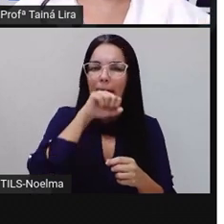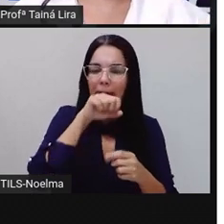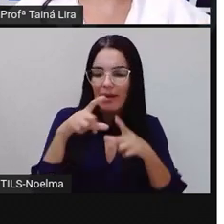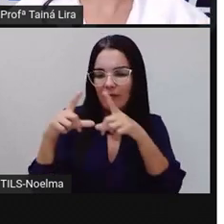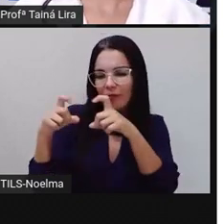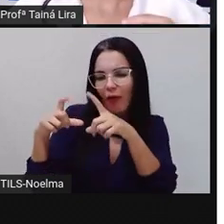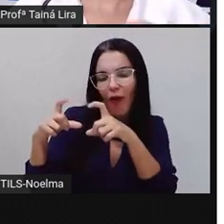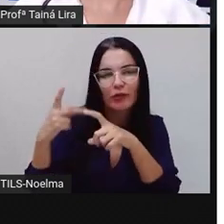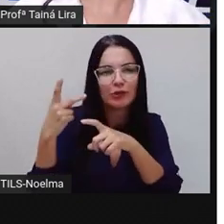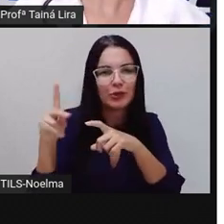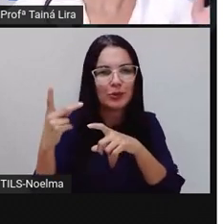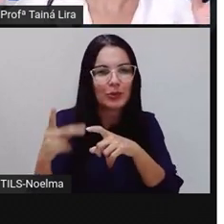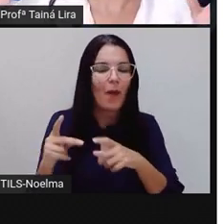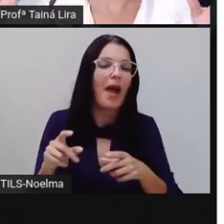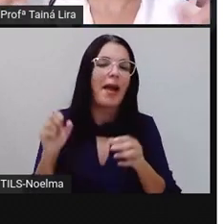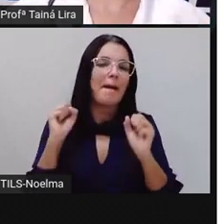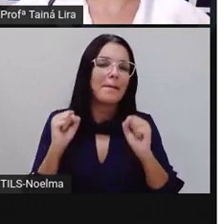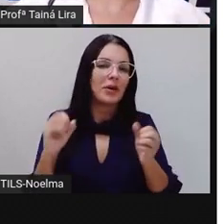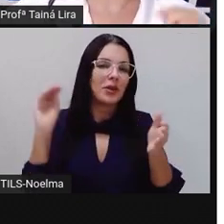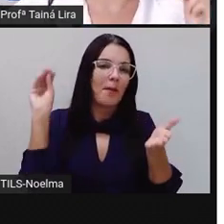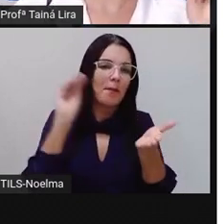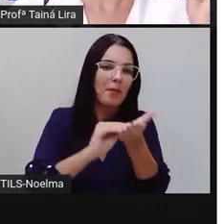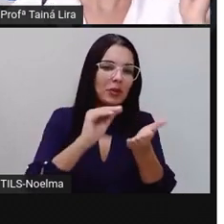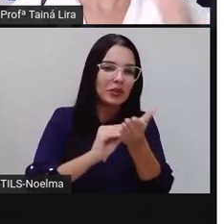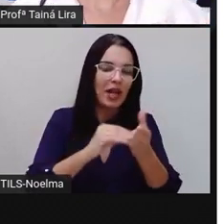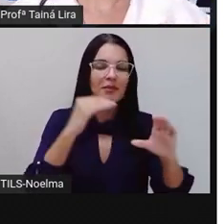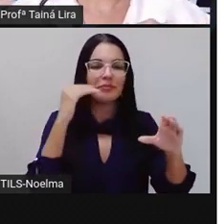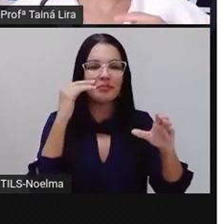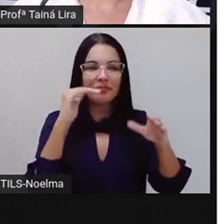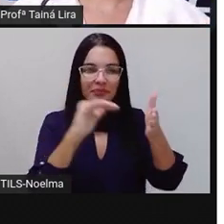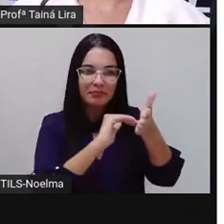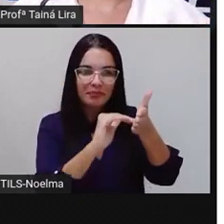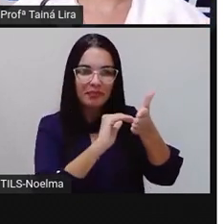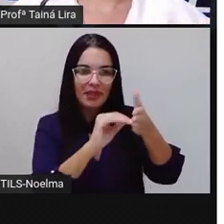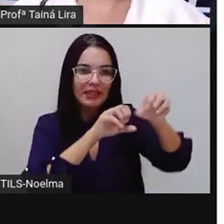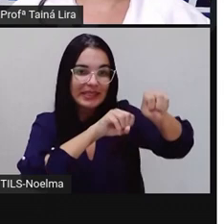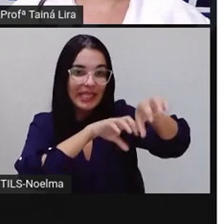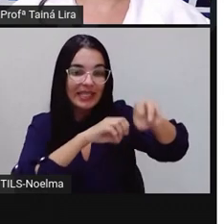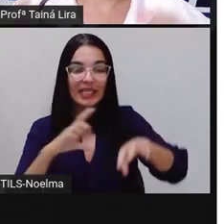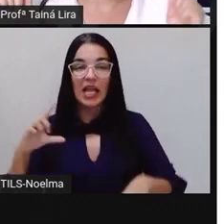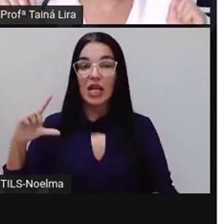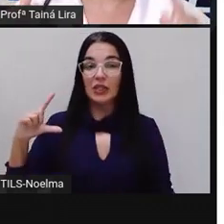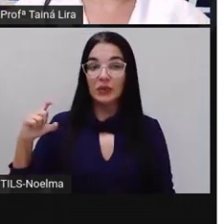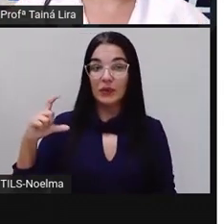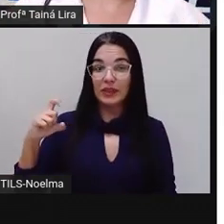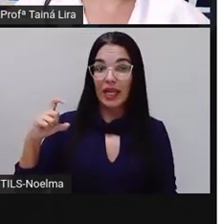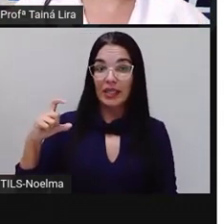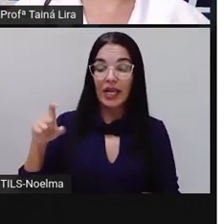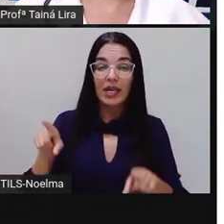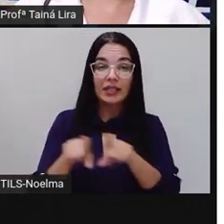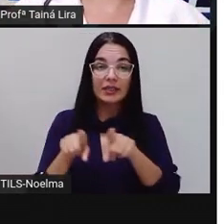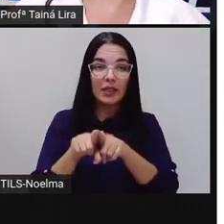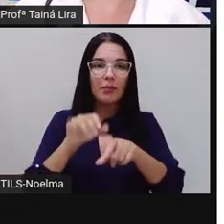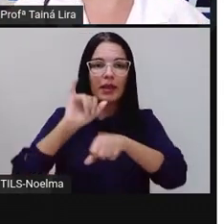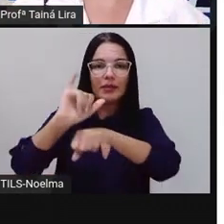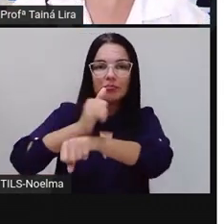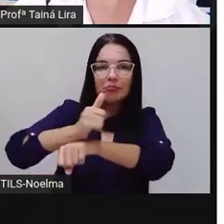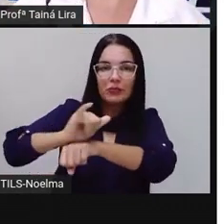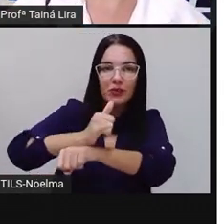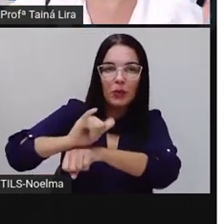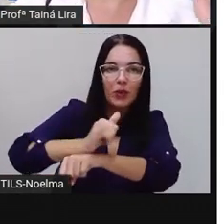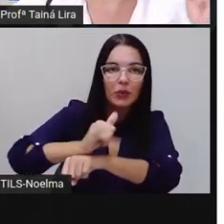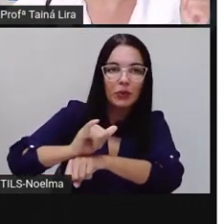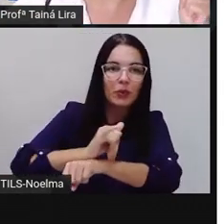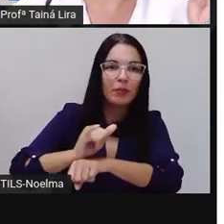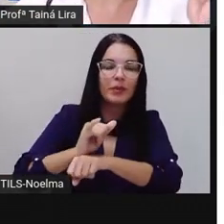foto, tá bom? Postar lá no Instagram, marcar a Secretaria de Educação, que eu quero ver essas receitas de vocês. Ou